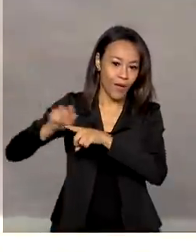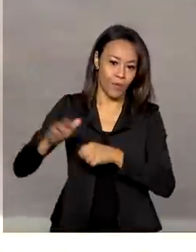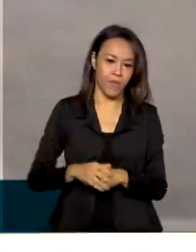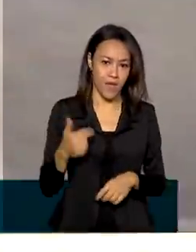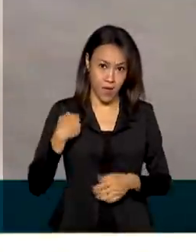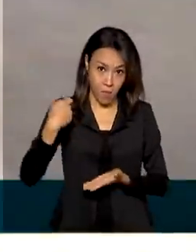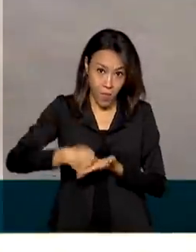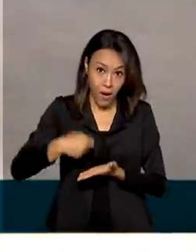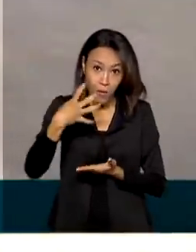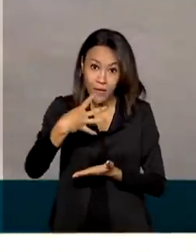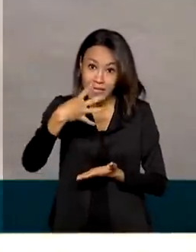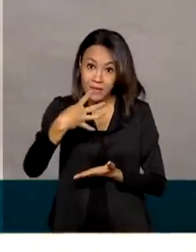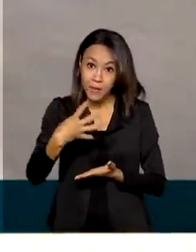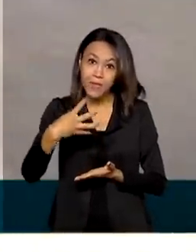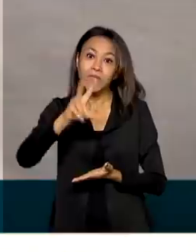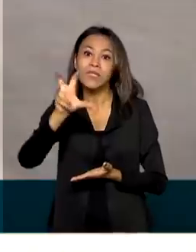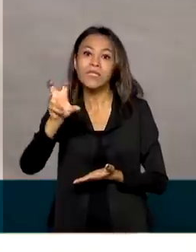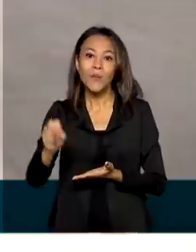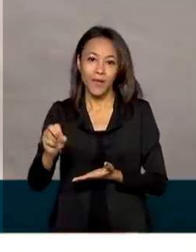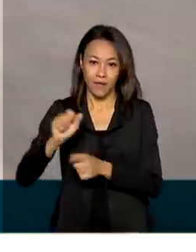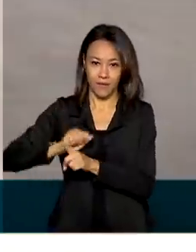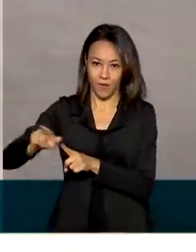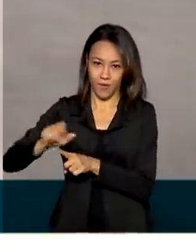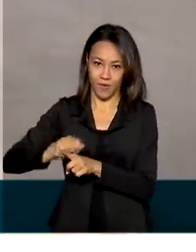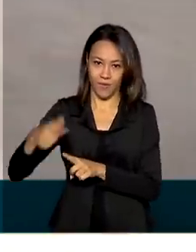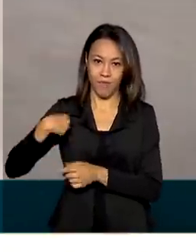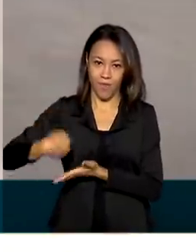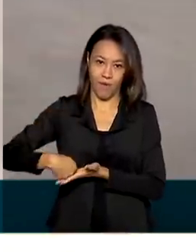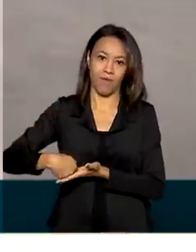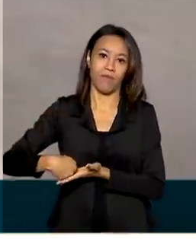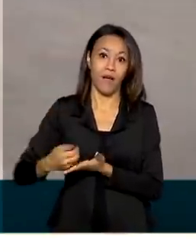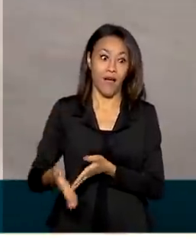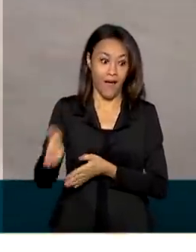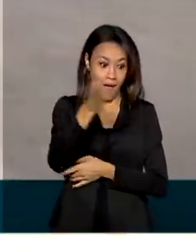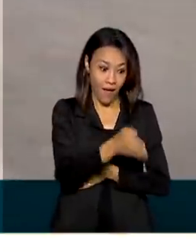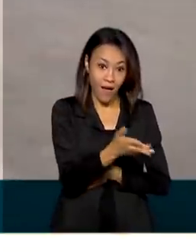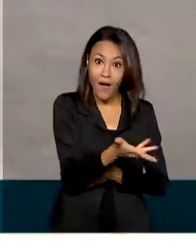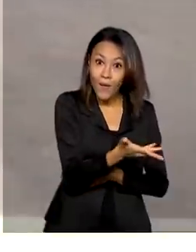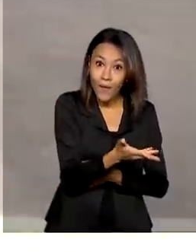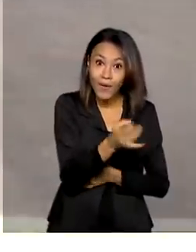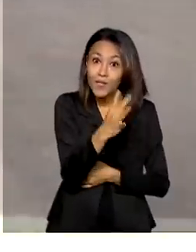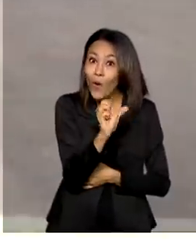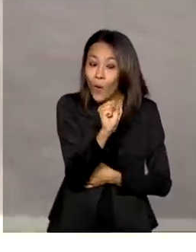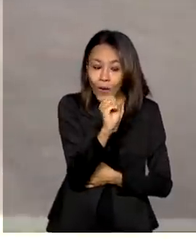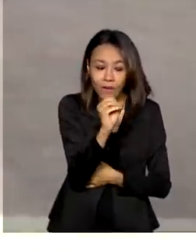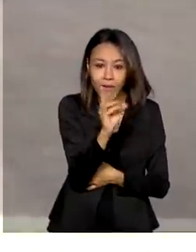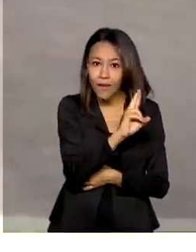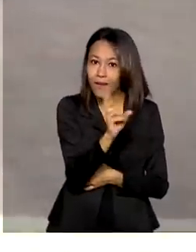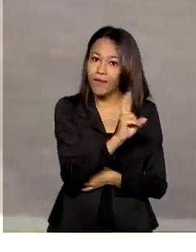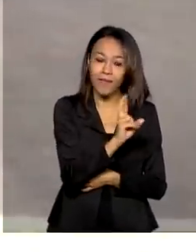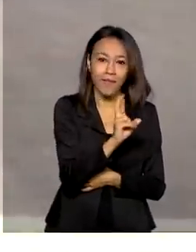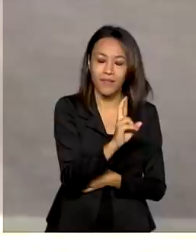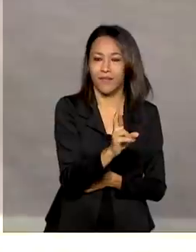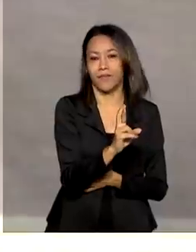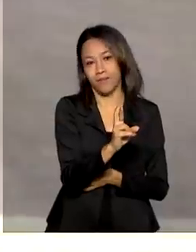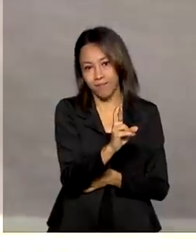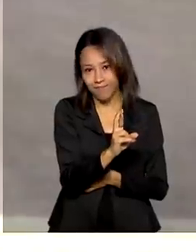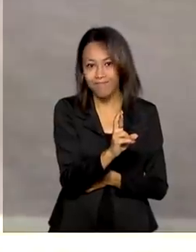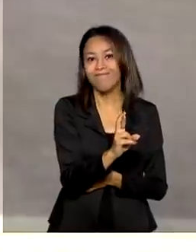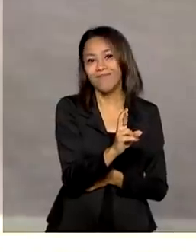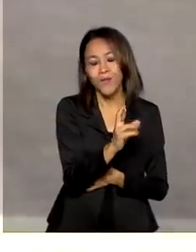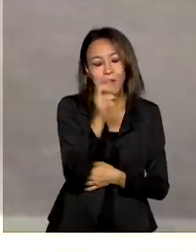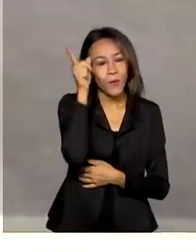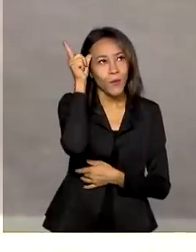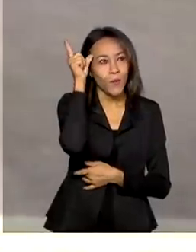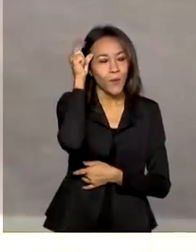de aluguel e agora a gente vai pagar só 80 reais, que é um